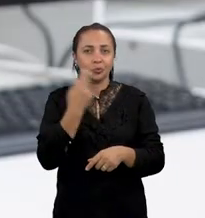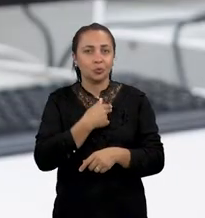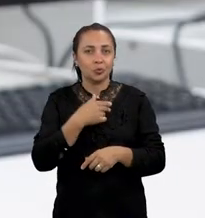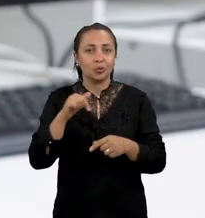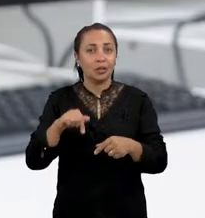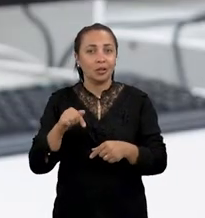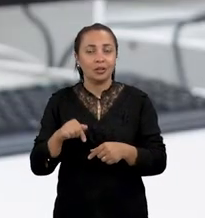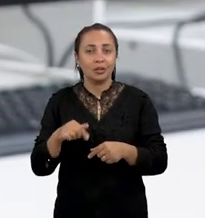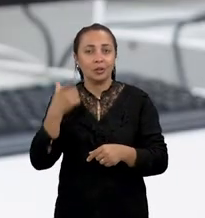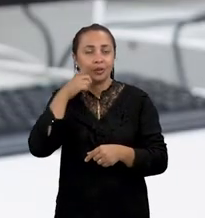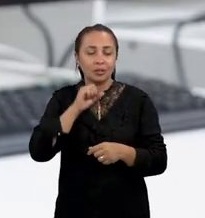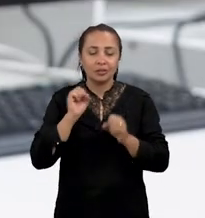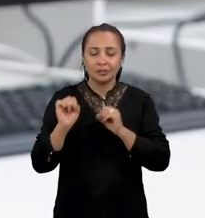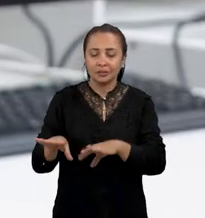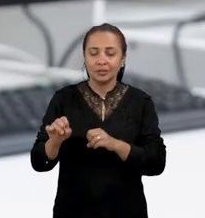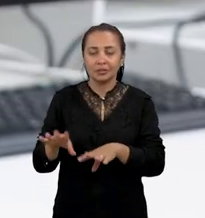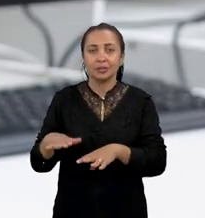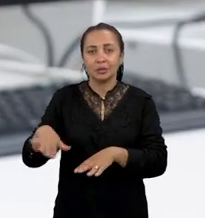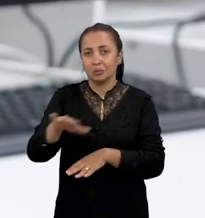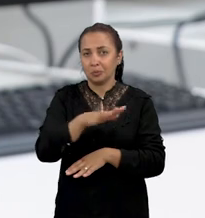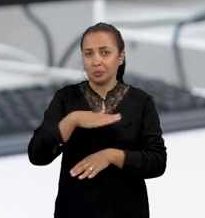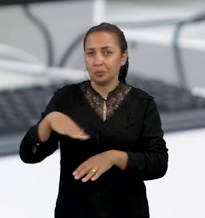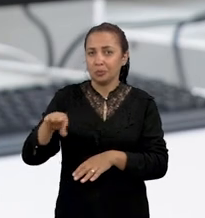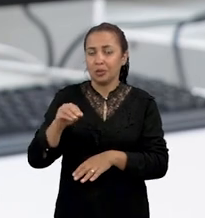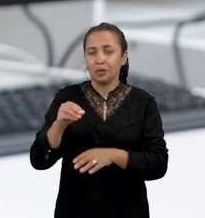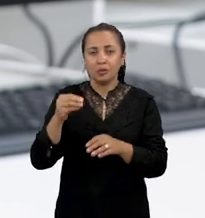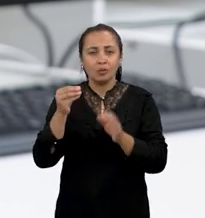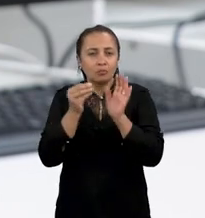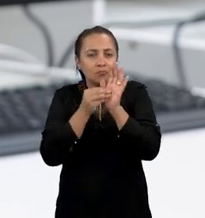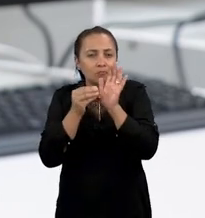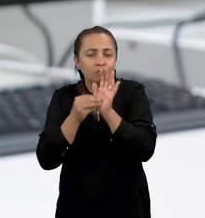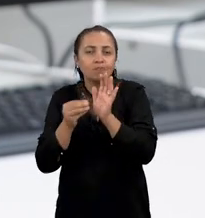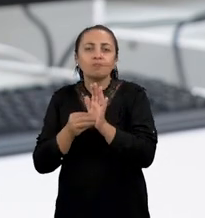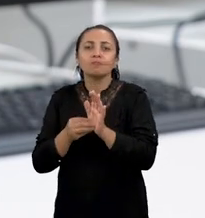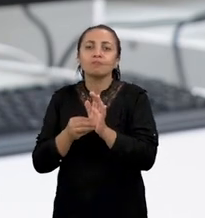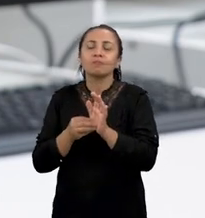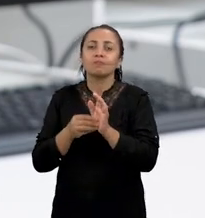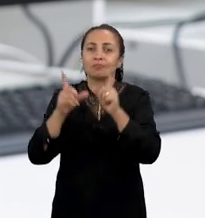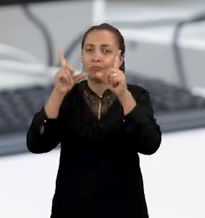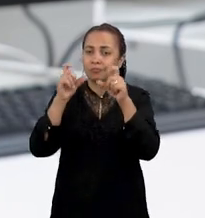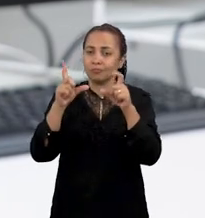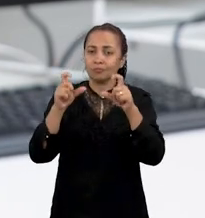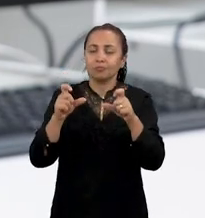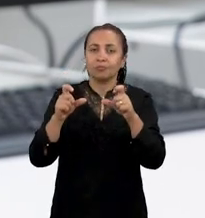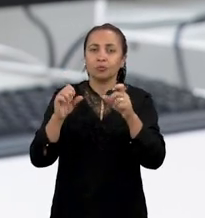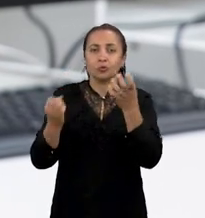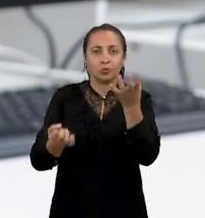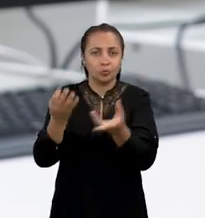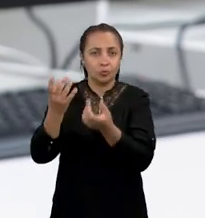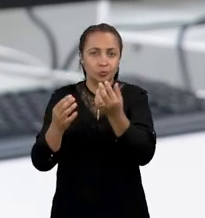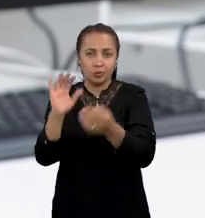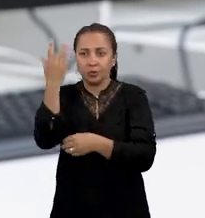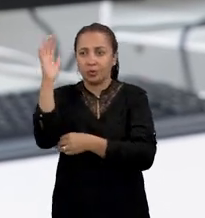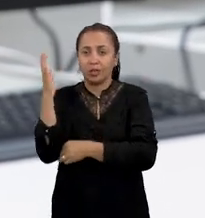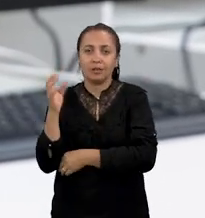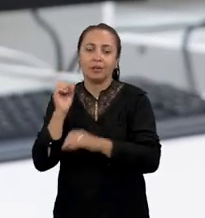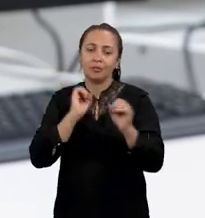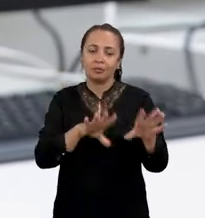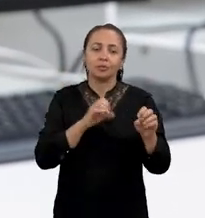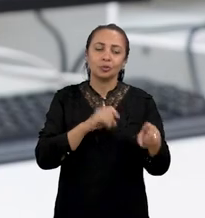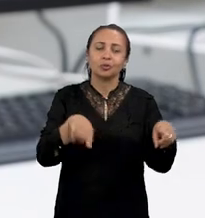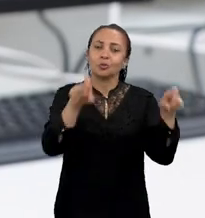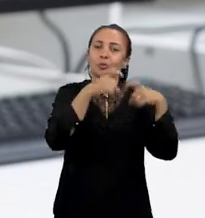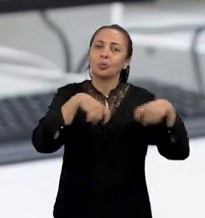caso, nós conseguimos ensinar, por meio de amostras de imagens de incêndio florestal, nós conseguimos ensinar o